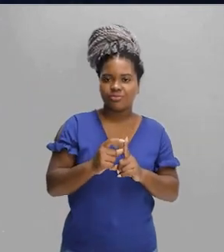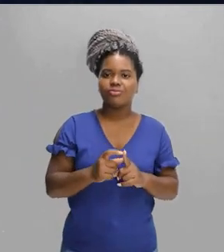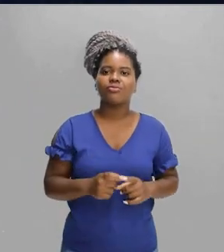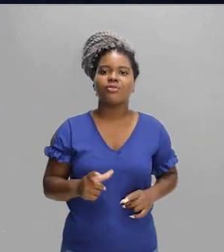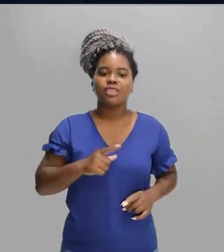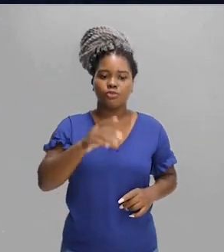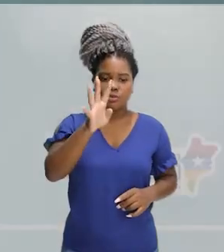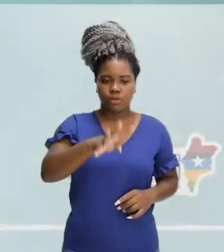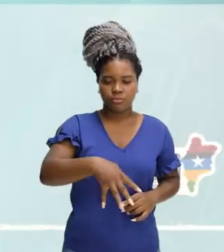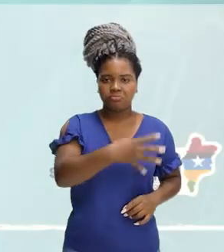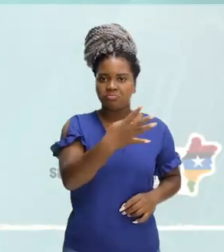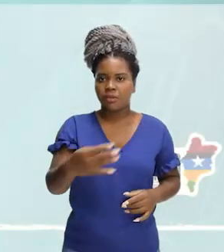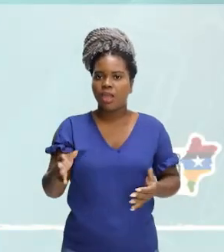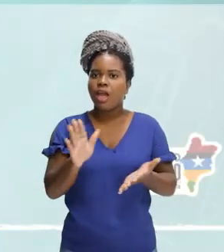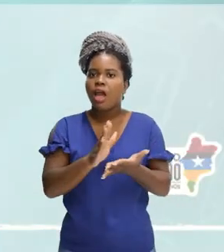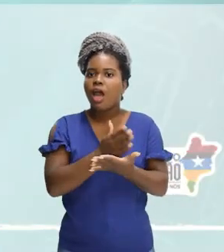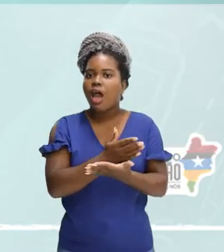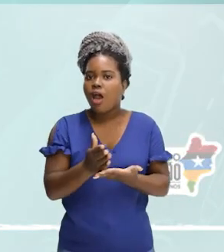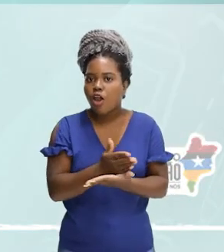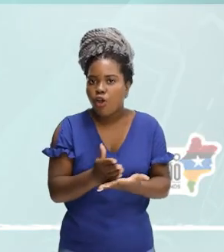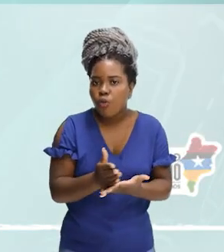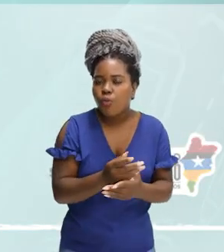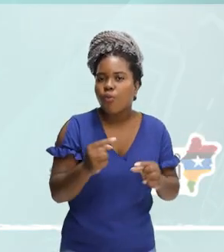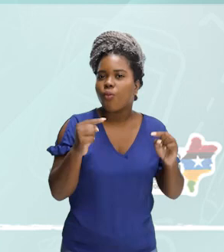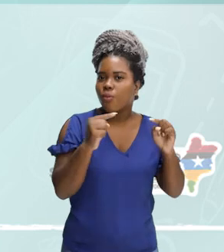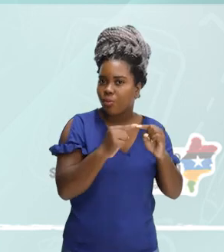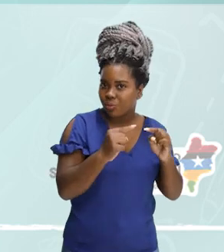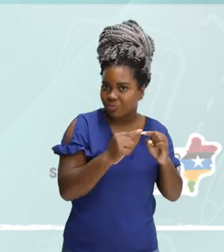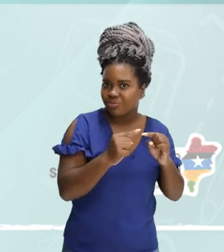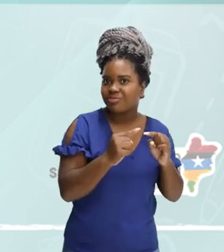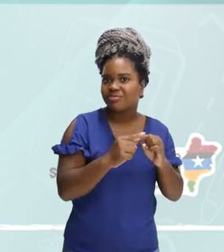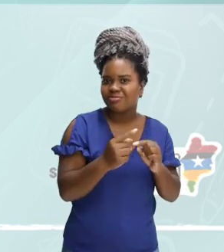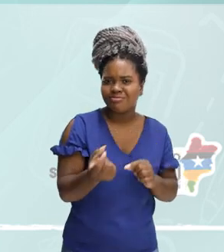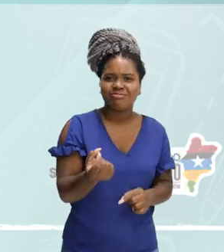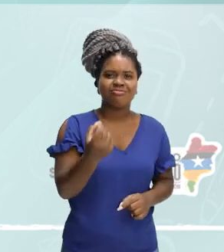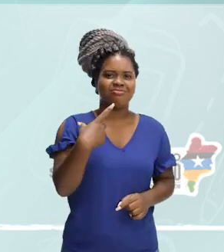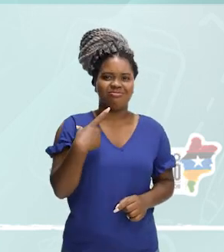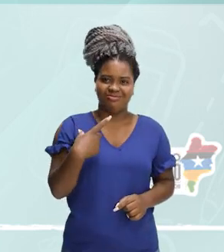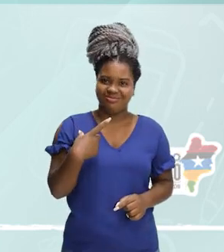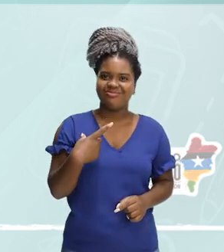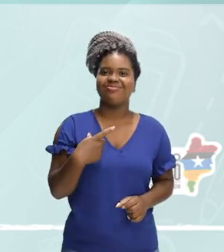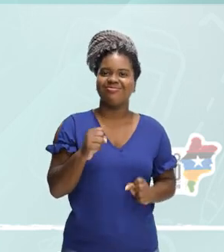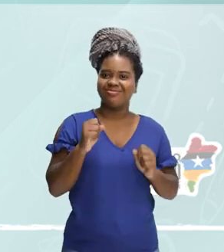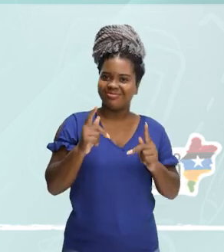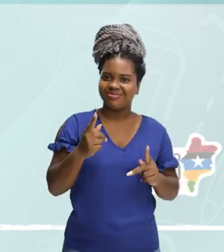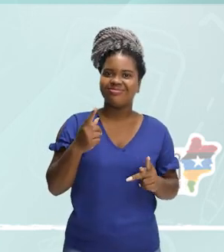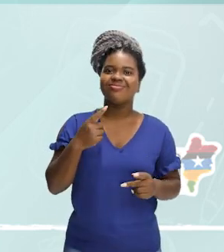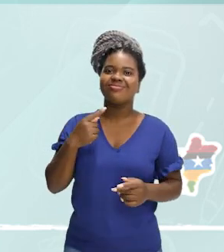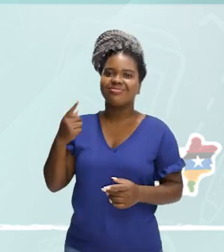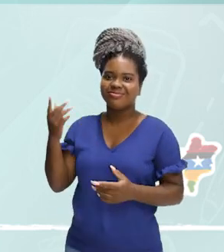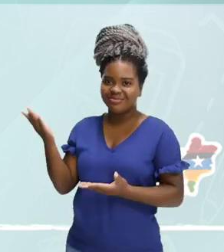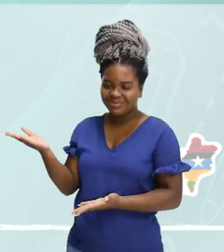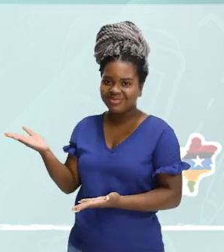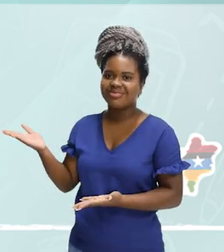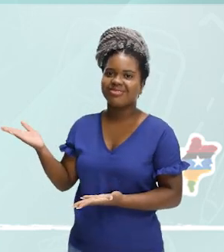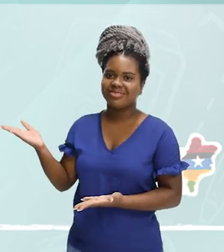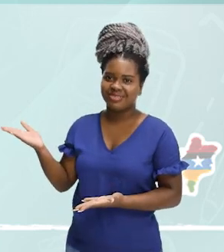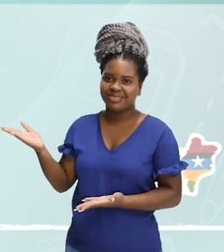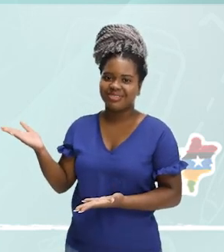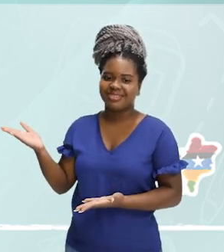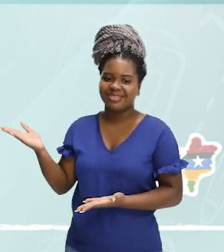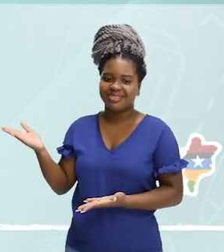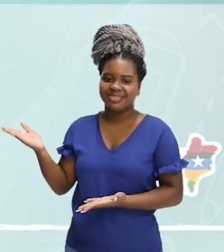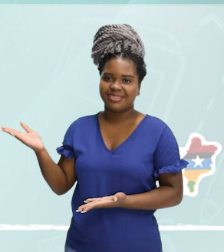Aí aqui eu tenho algumas combinações meio esdrúxulas. Então, eu tenho palavra raiz, palavra raiz